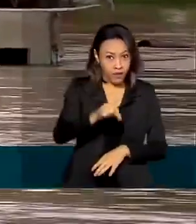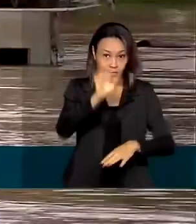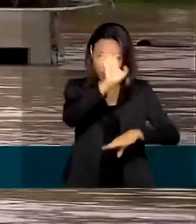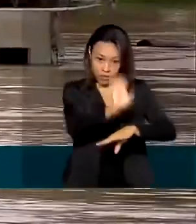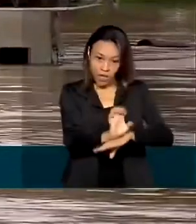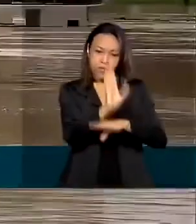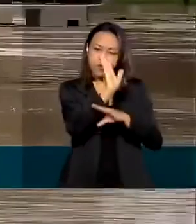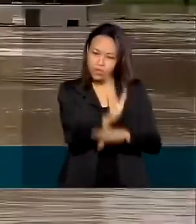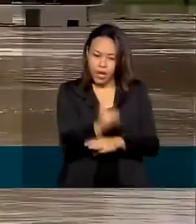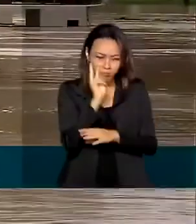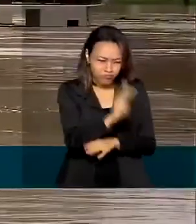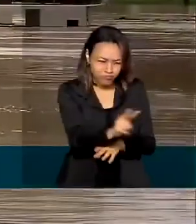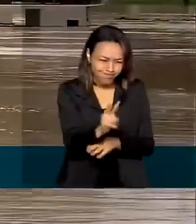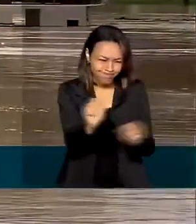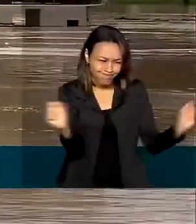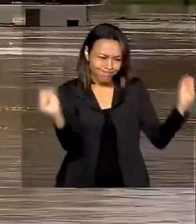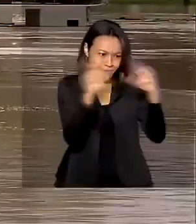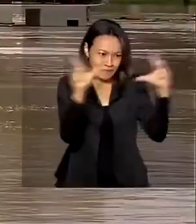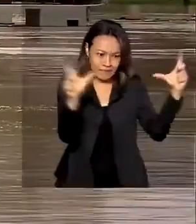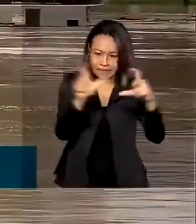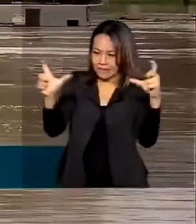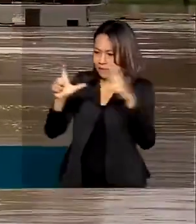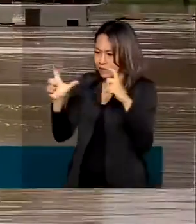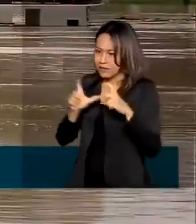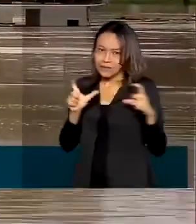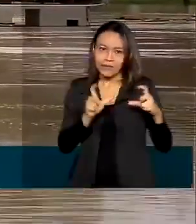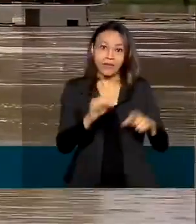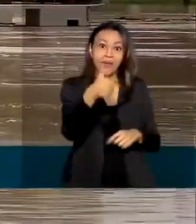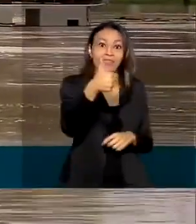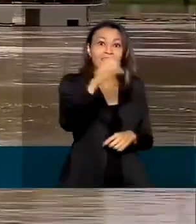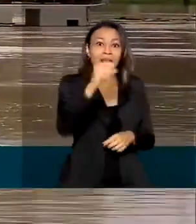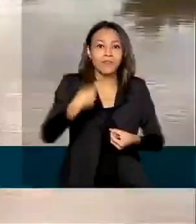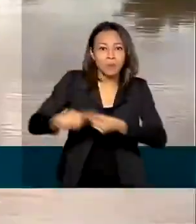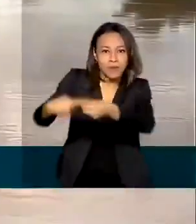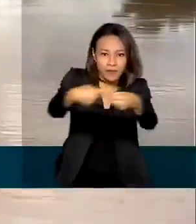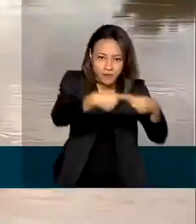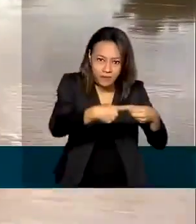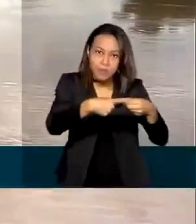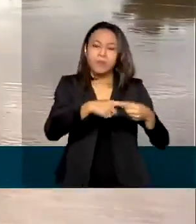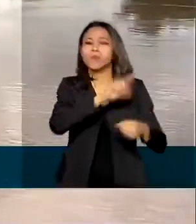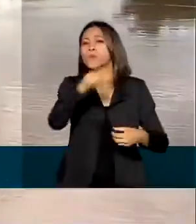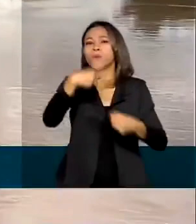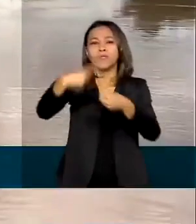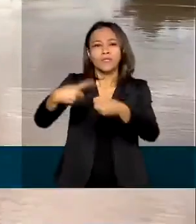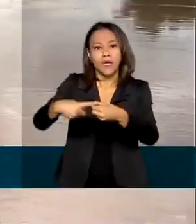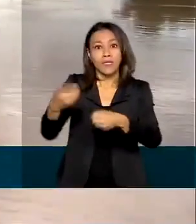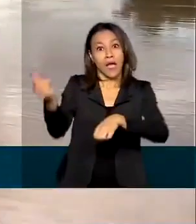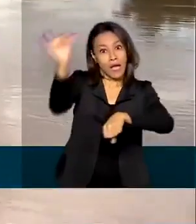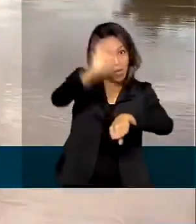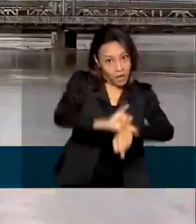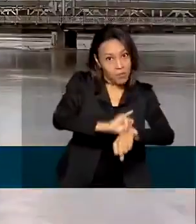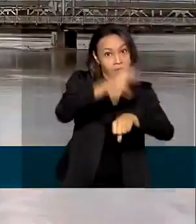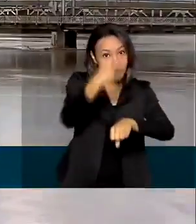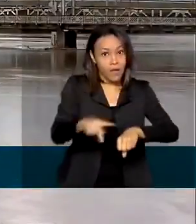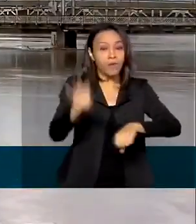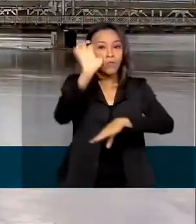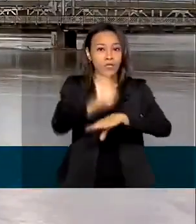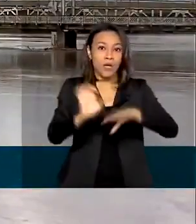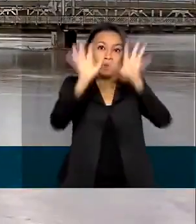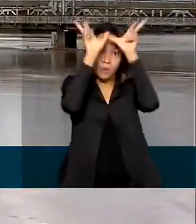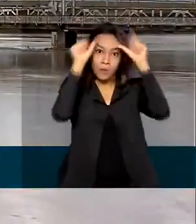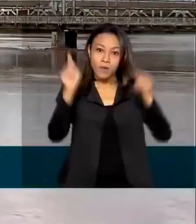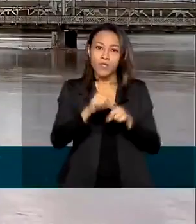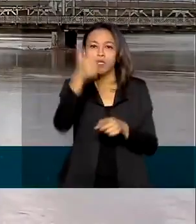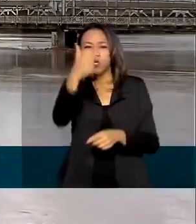já reconheceu o estado de calamidade pública em 10 municípios. Entre eles, a capital, Rio Branco, e as cidades